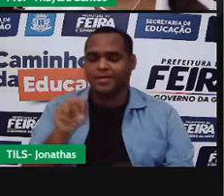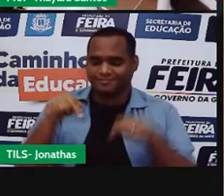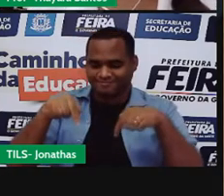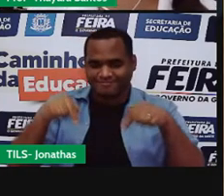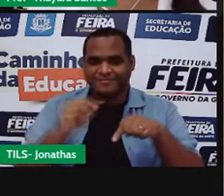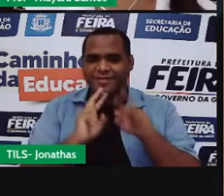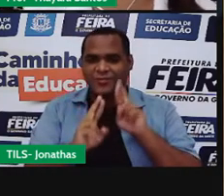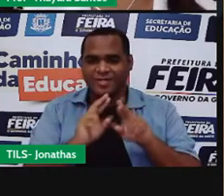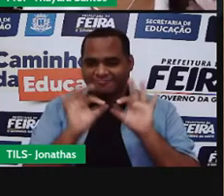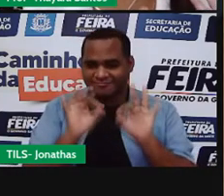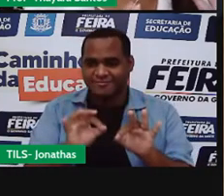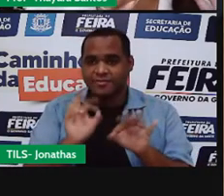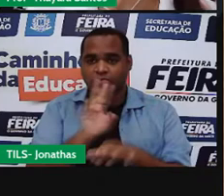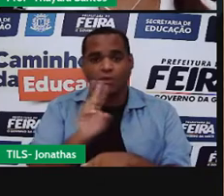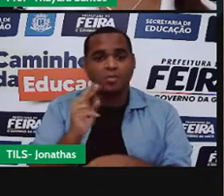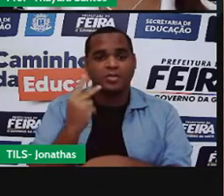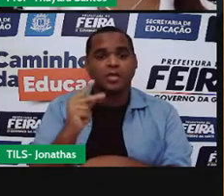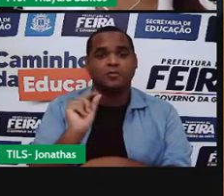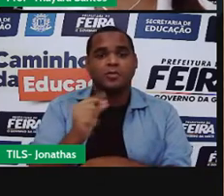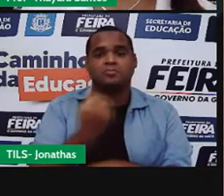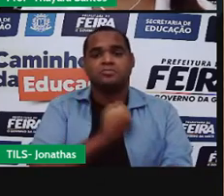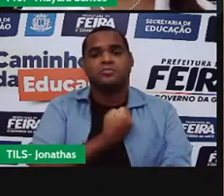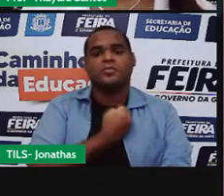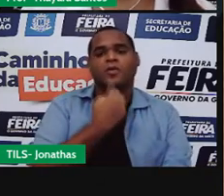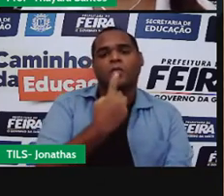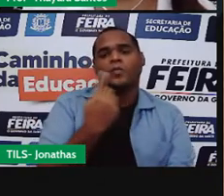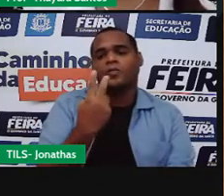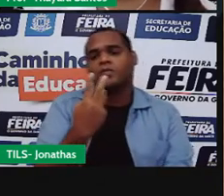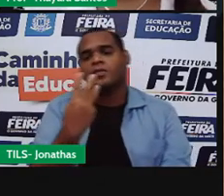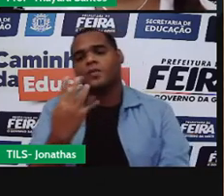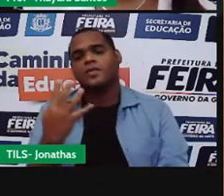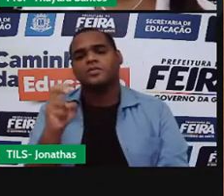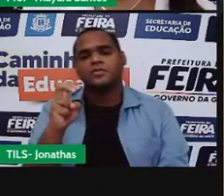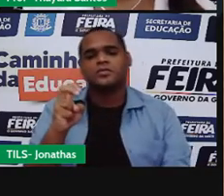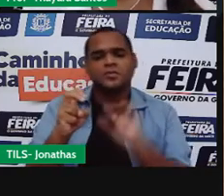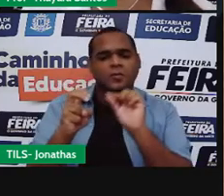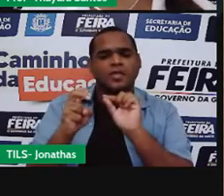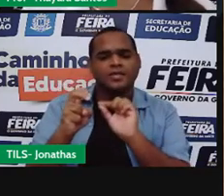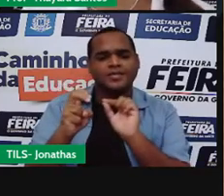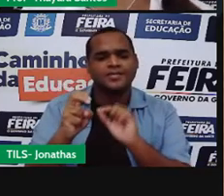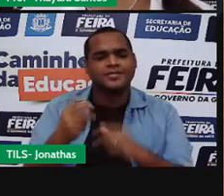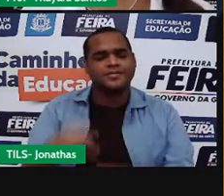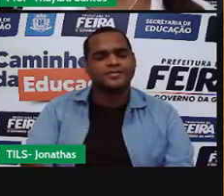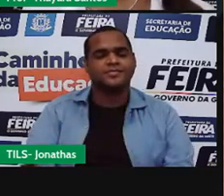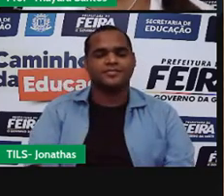chat. Qual a mudança que está acontecendo no número 1, 2, 3, 4 e 5? Vamos lá.